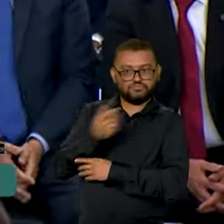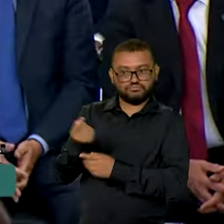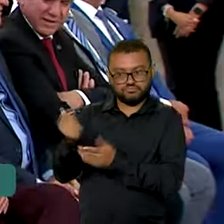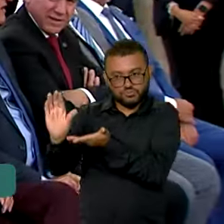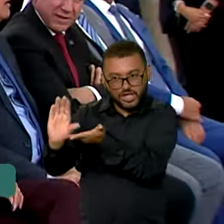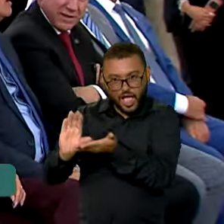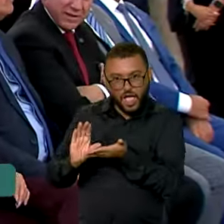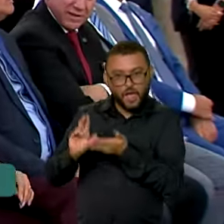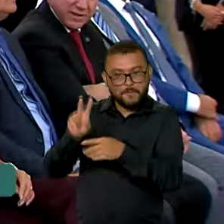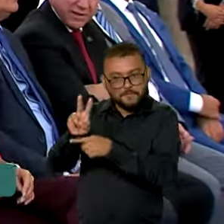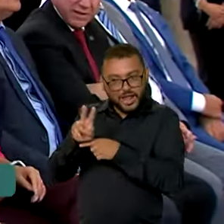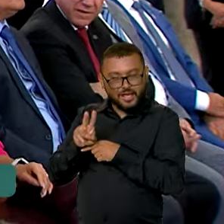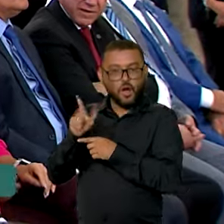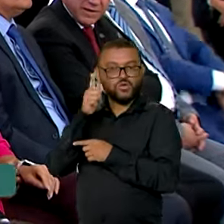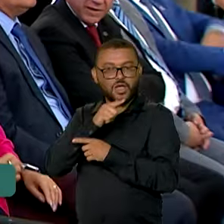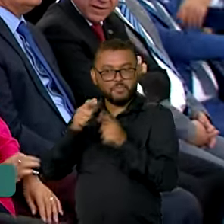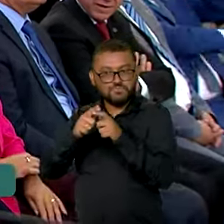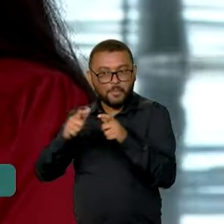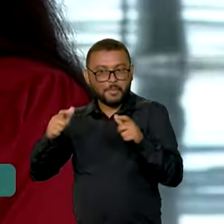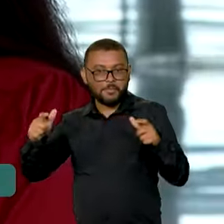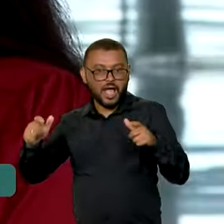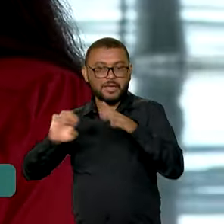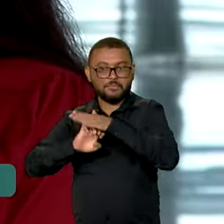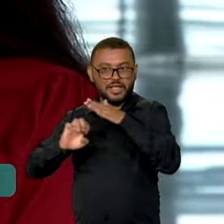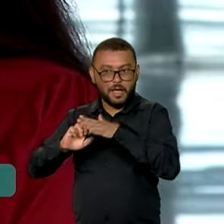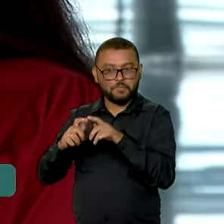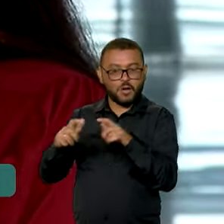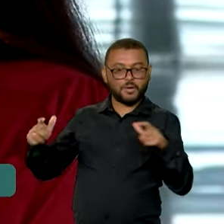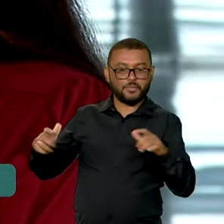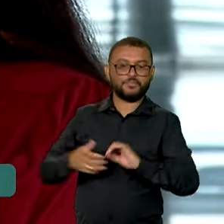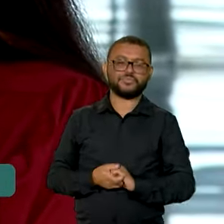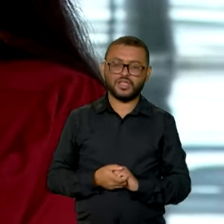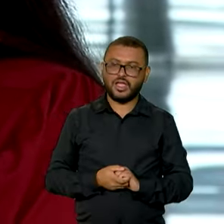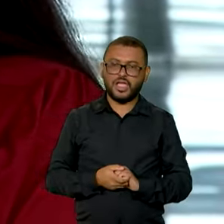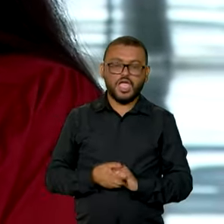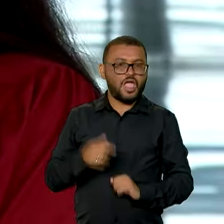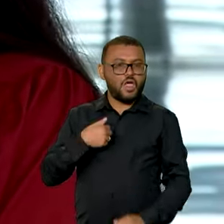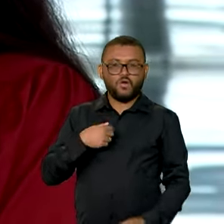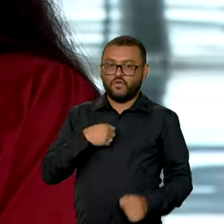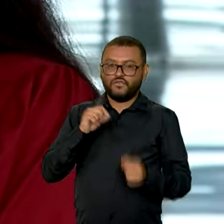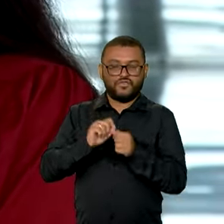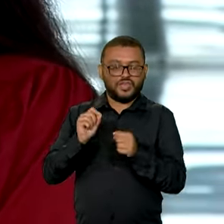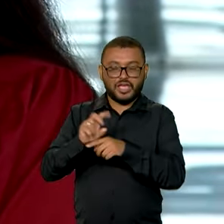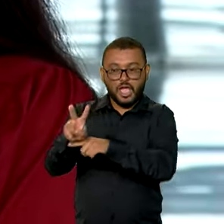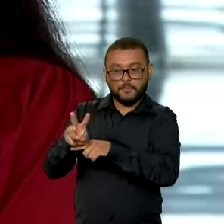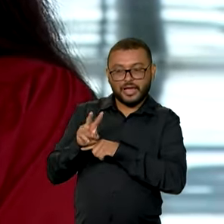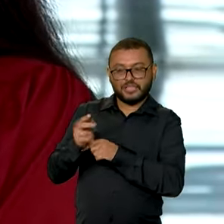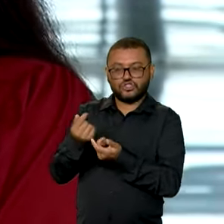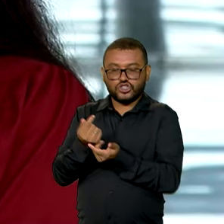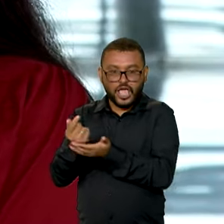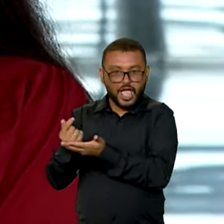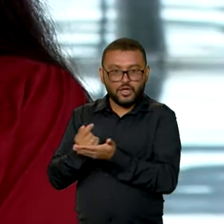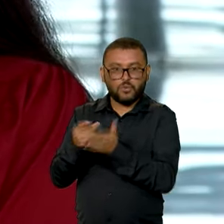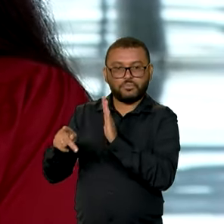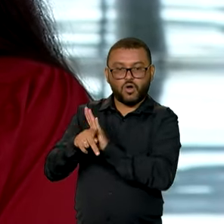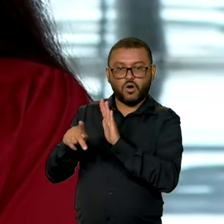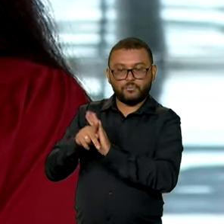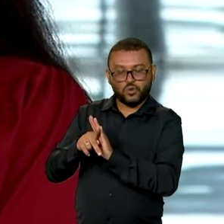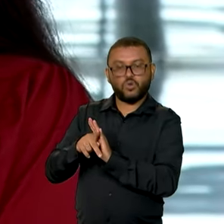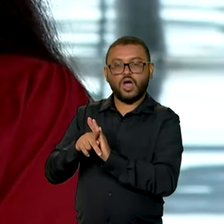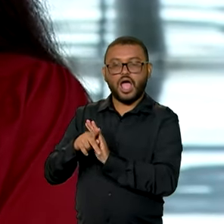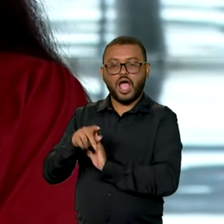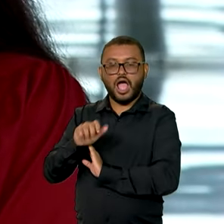empréstimo, ela quer ampliar o negócio. Esse crédito está bom, porque eu não fiz o empréstimo do Crede Amigo,